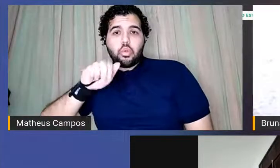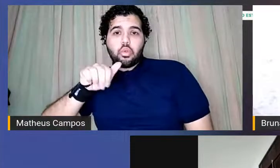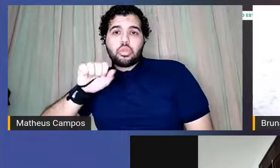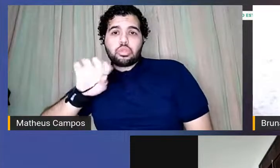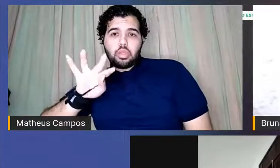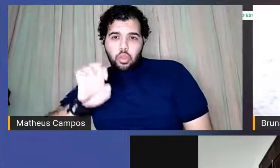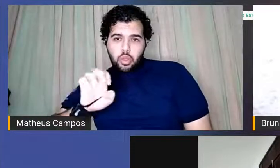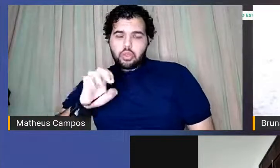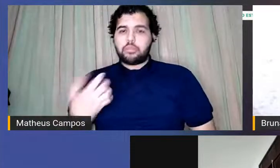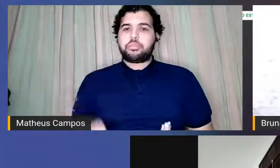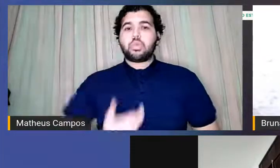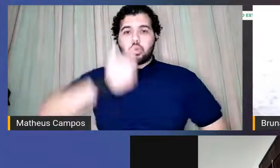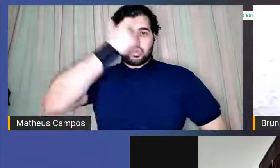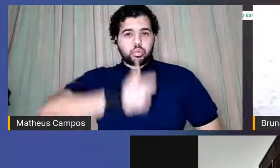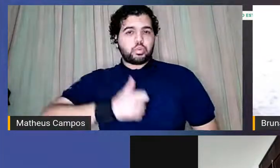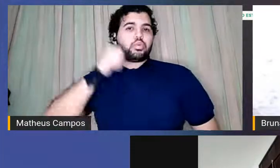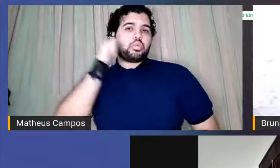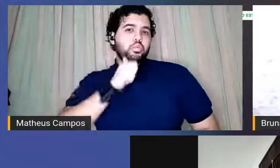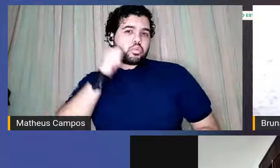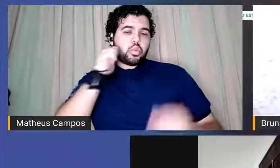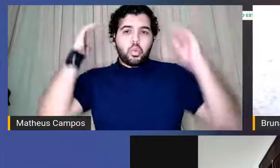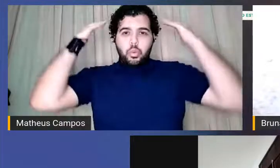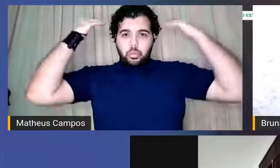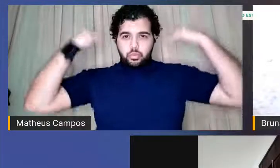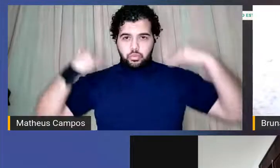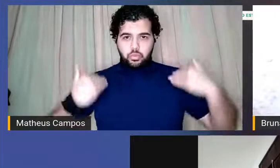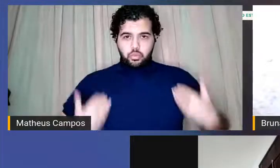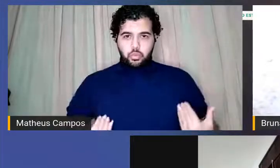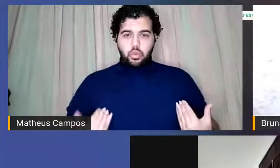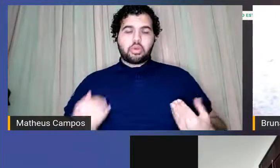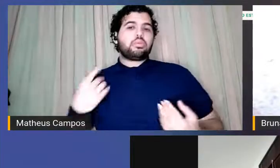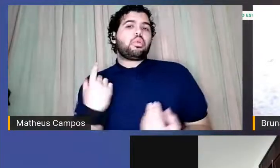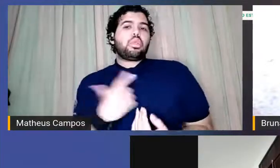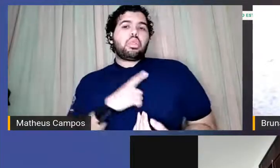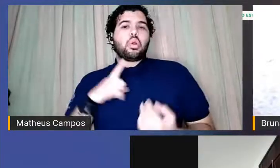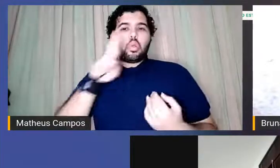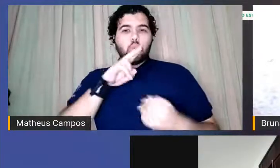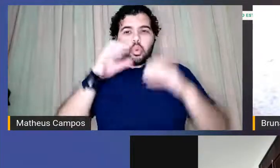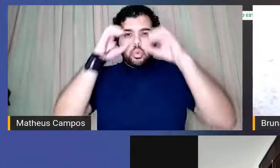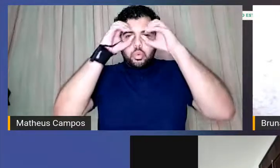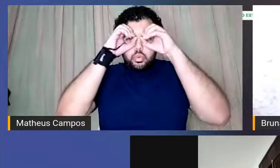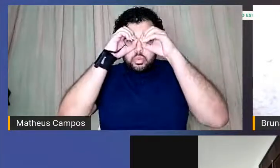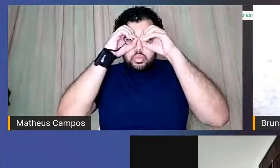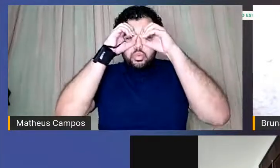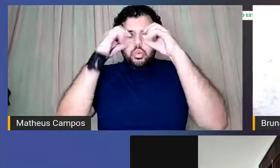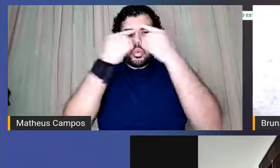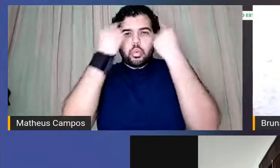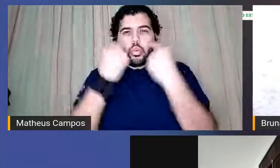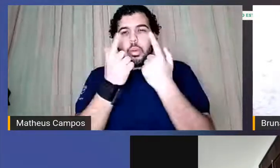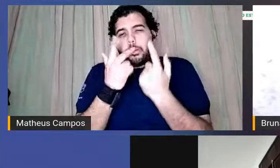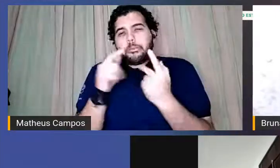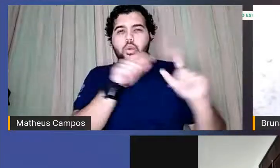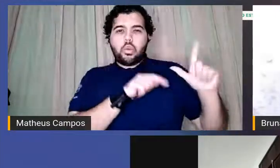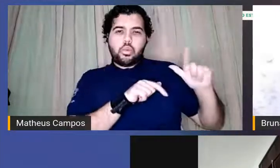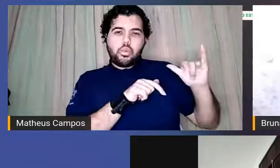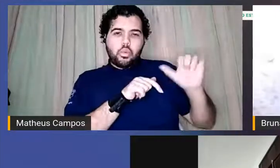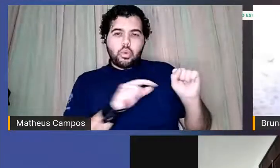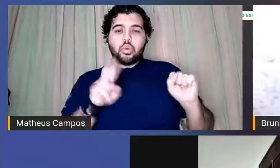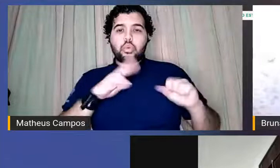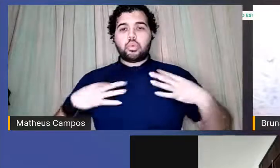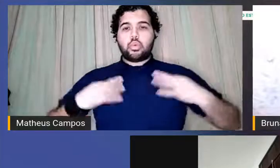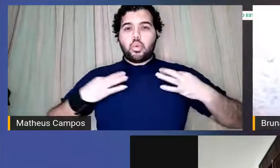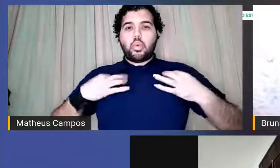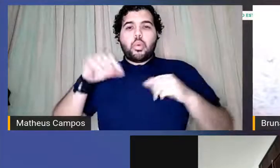Sou mulher de cabelos longos, óculos arredondados, como o da Laís. Estou com a blusa azul, com alguns